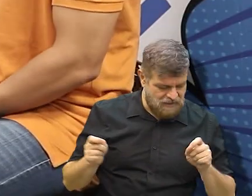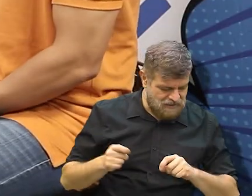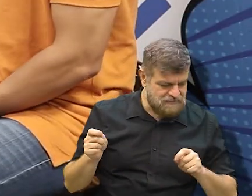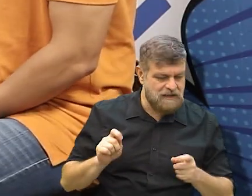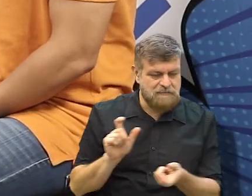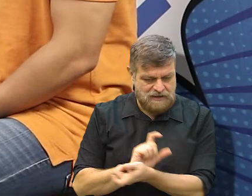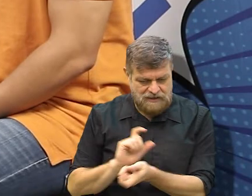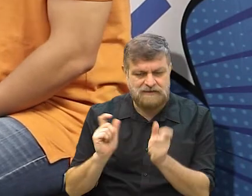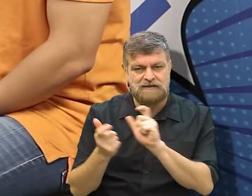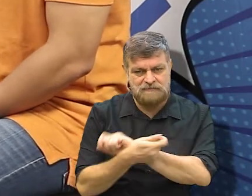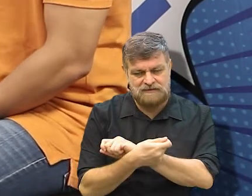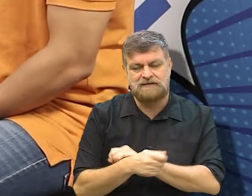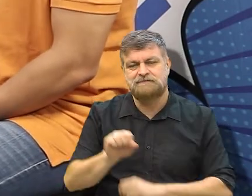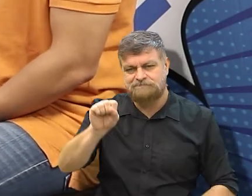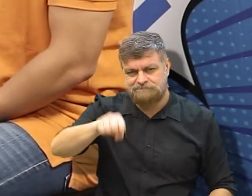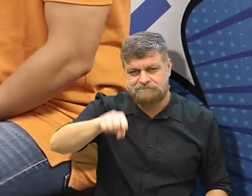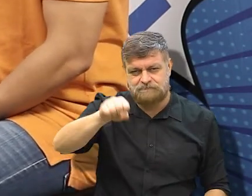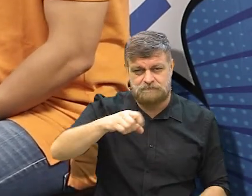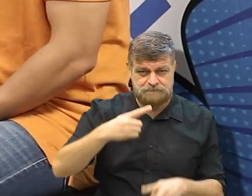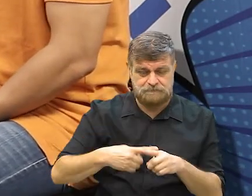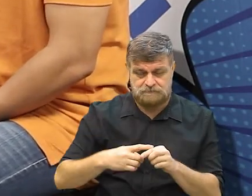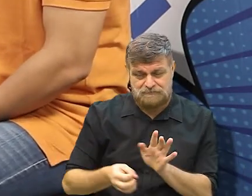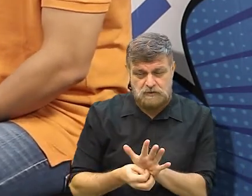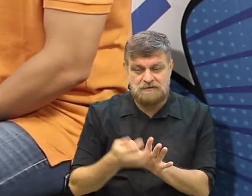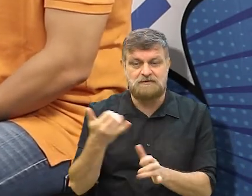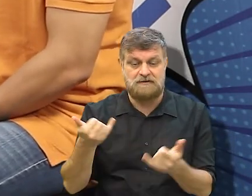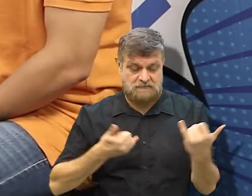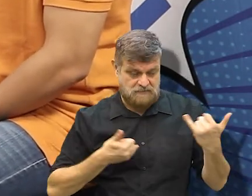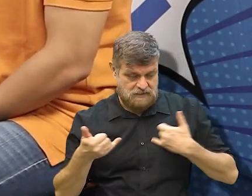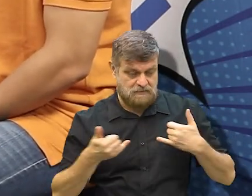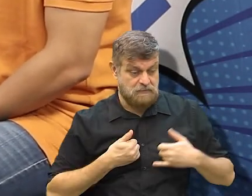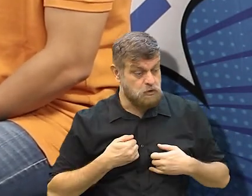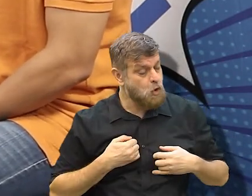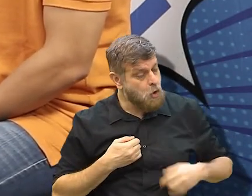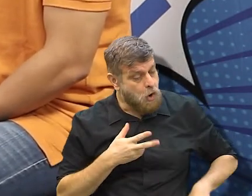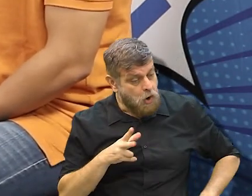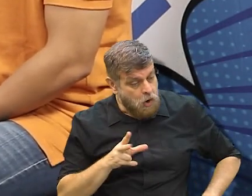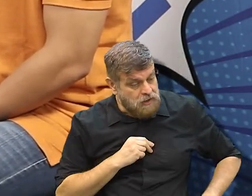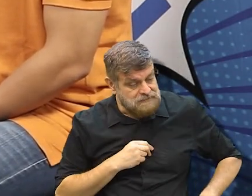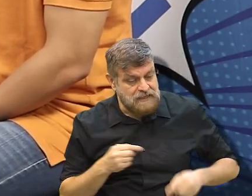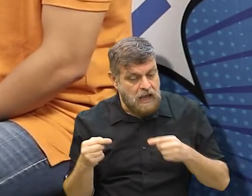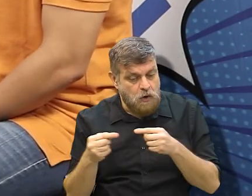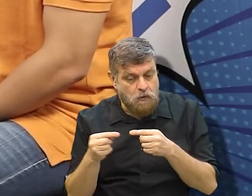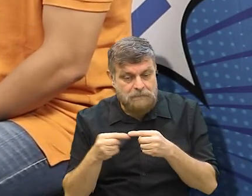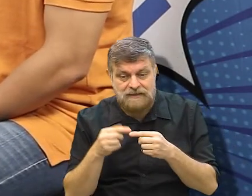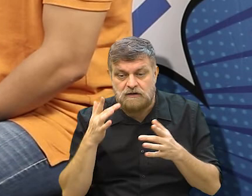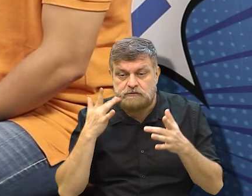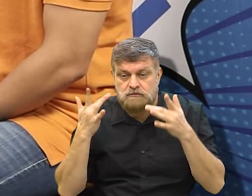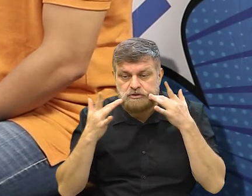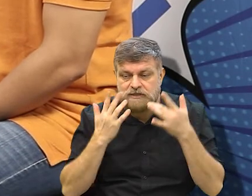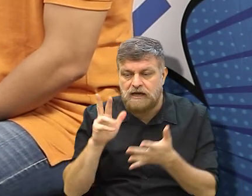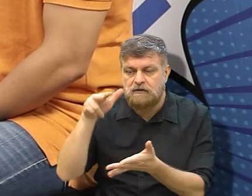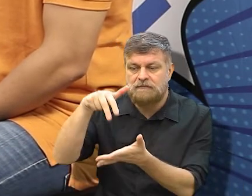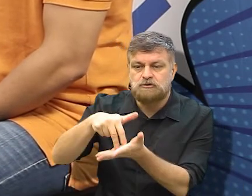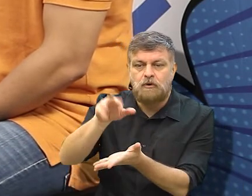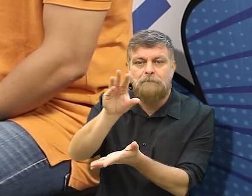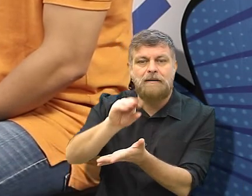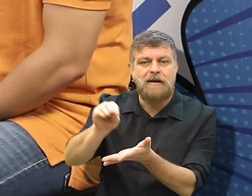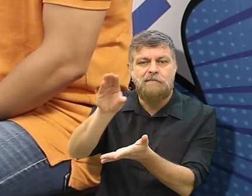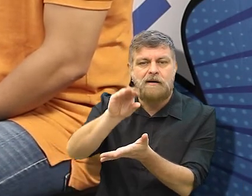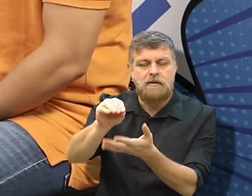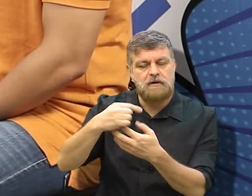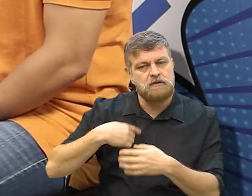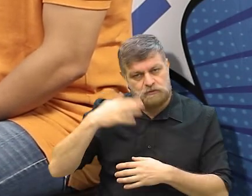Está fácil, porque várias pessoas já me disseram isso, dá um belo de monólogo, com certeza,